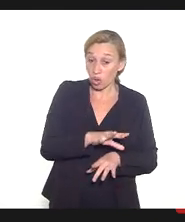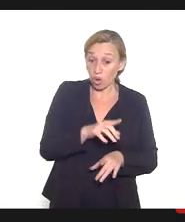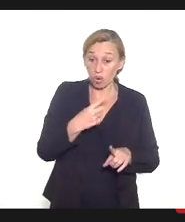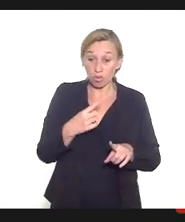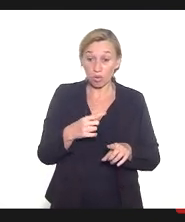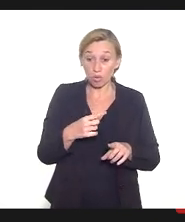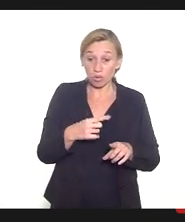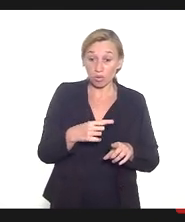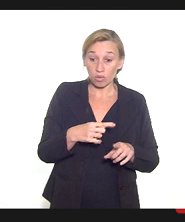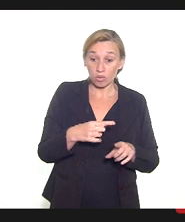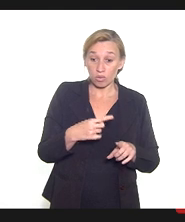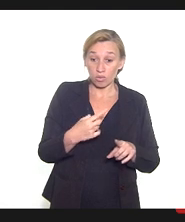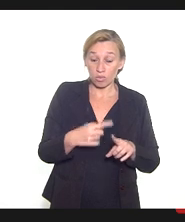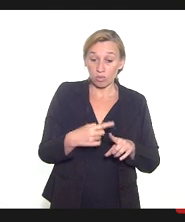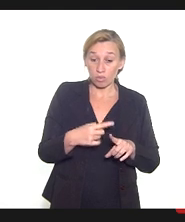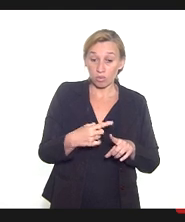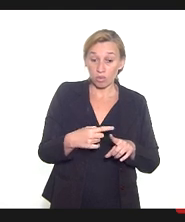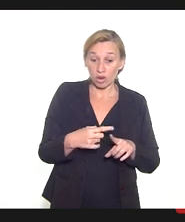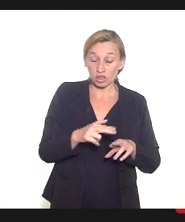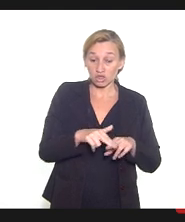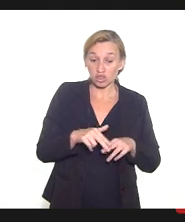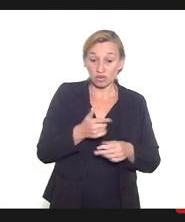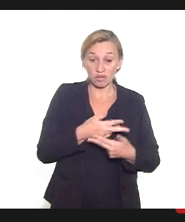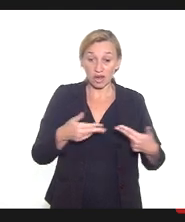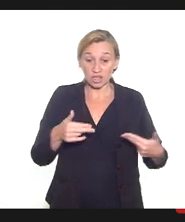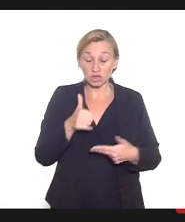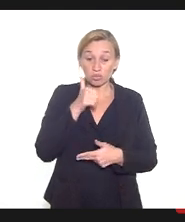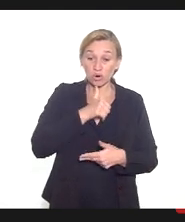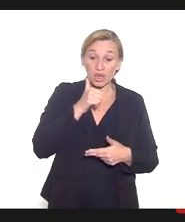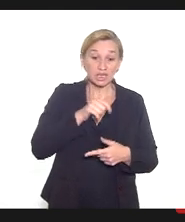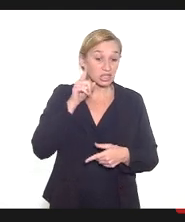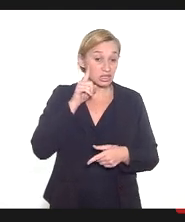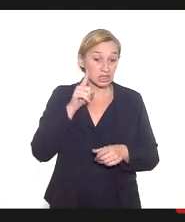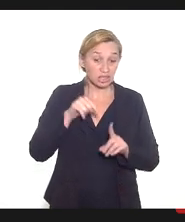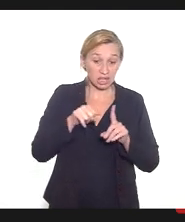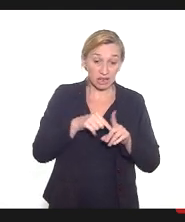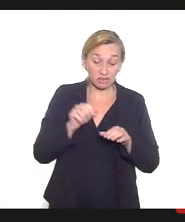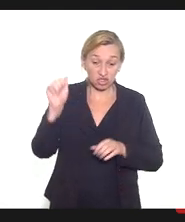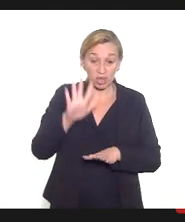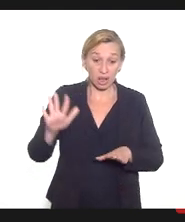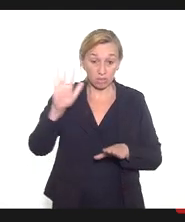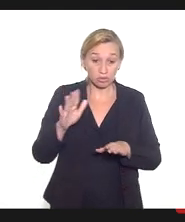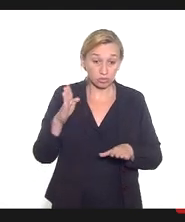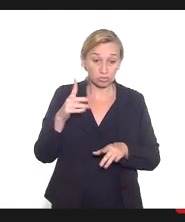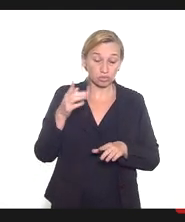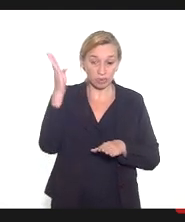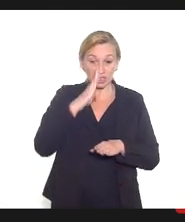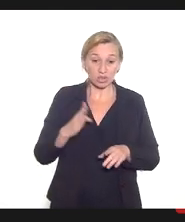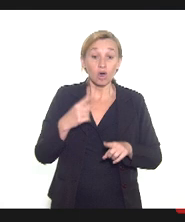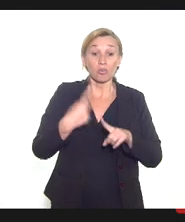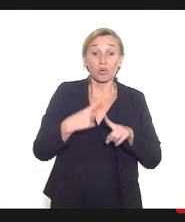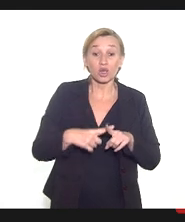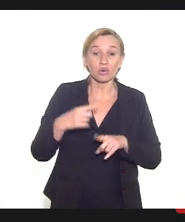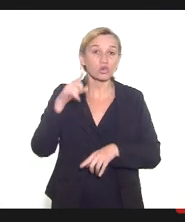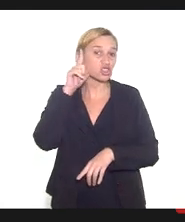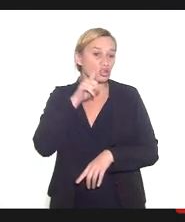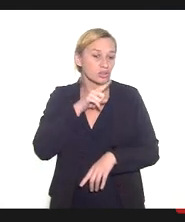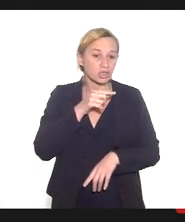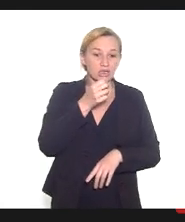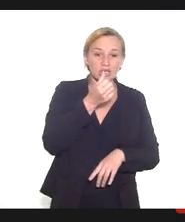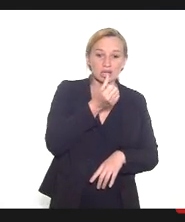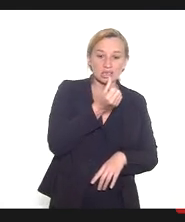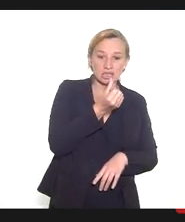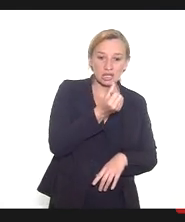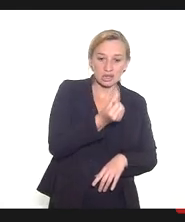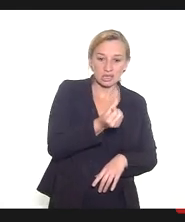por conta do excesso de mortes em geral no Brasil, porque os Estados Unidos têm 600 mil